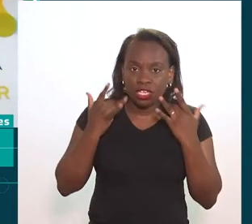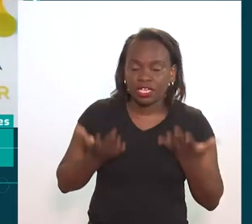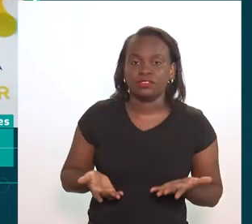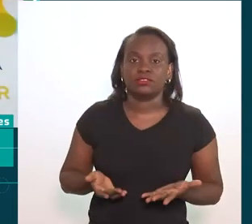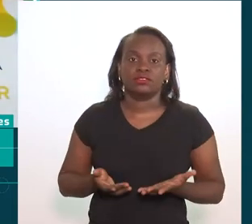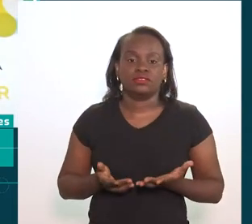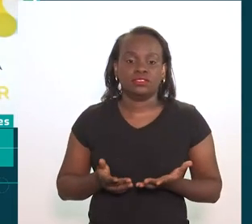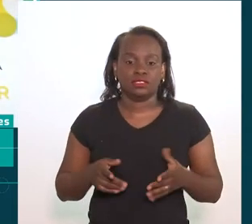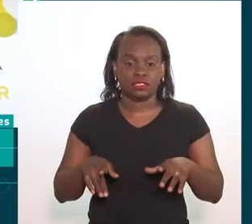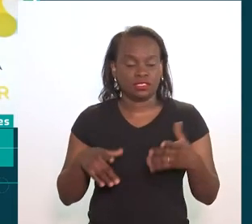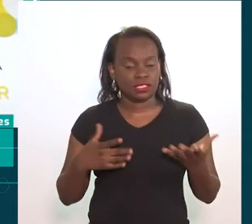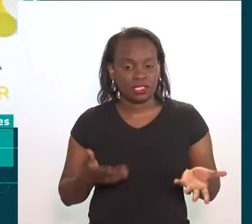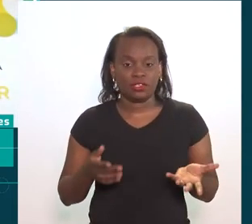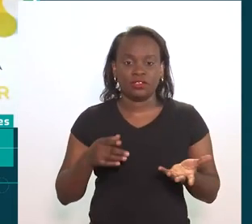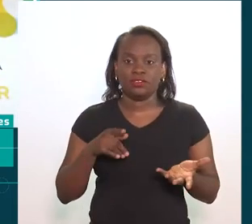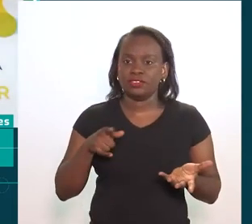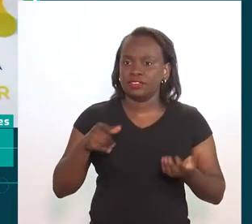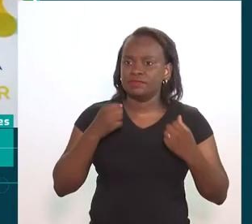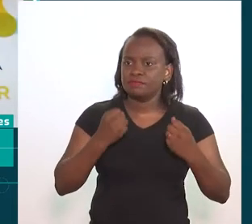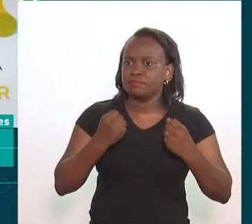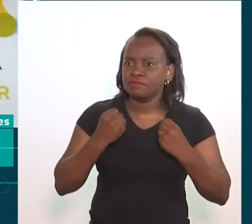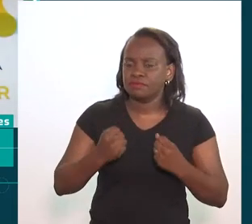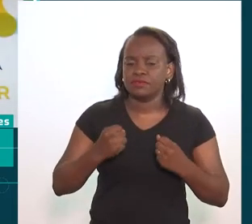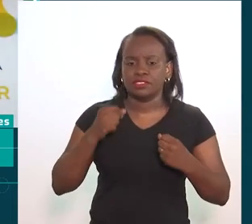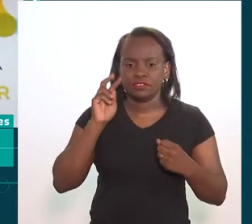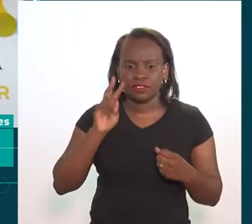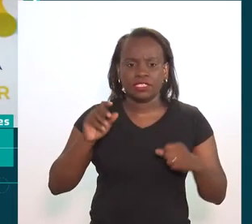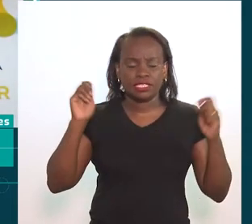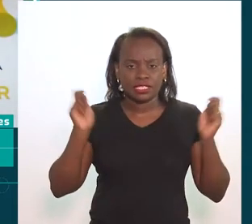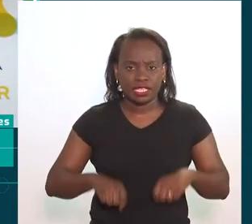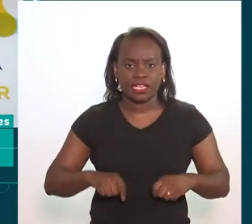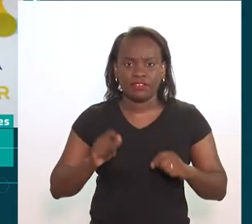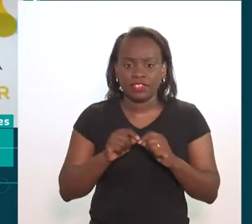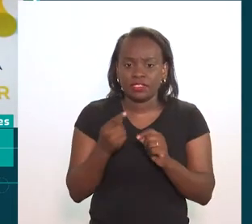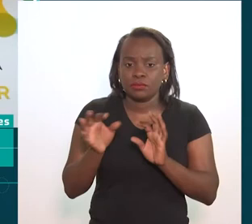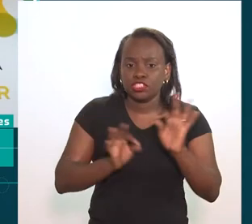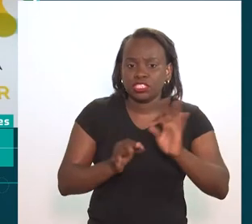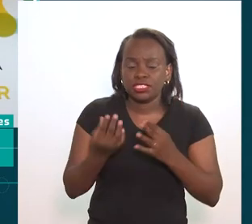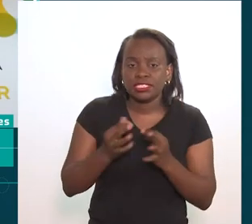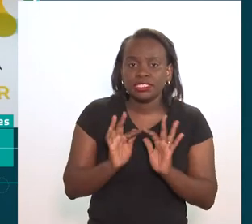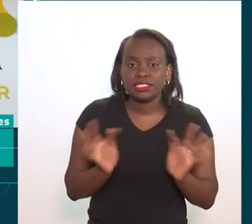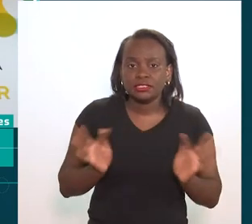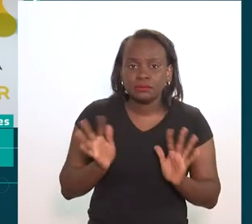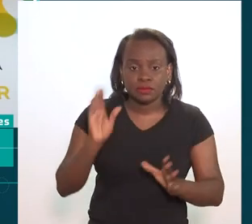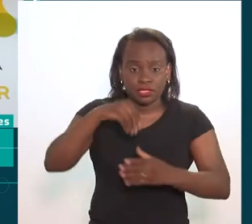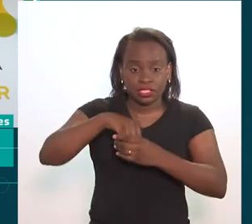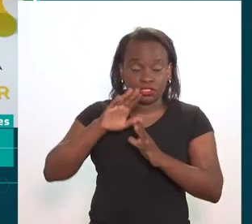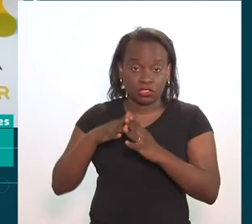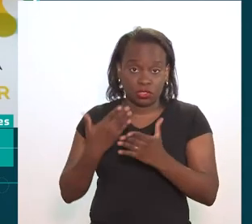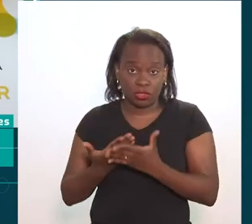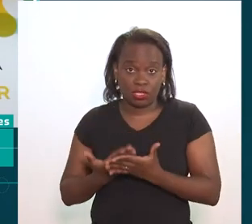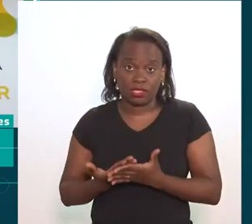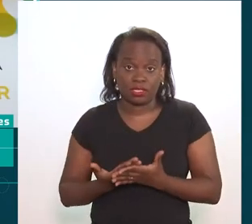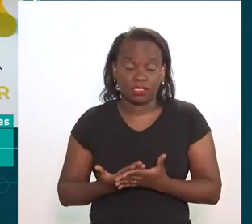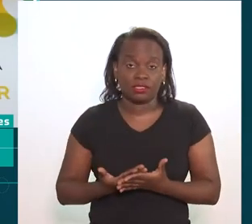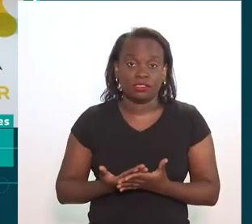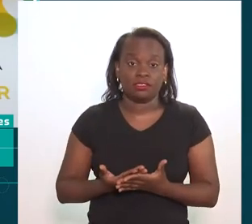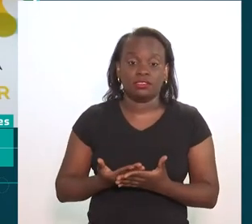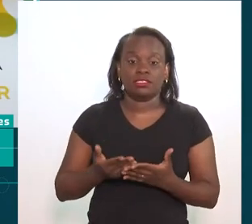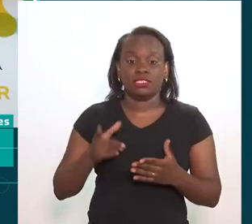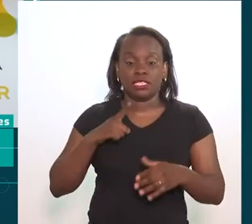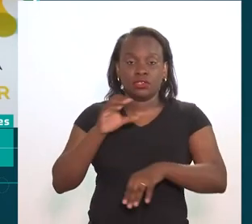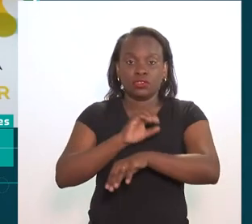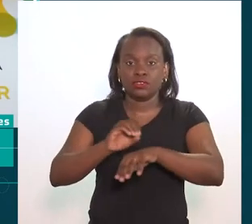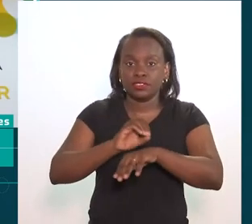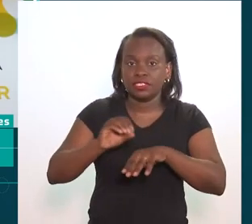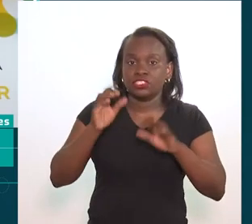né? Que eram atendidas por esse projeto. E a gente foi dar aula de teatro lá. Gente, assim, a potência que a gente pode